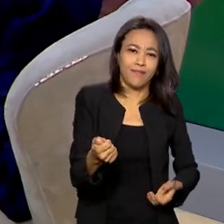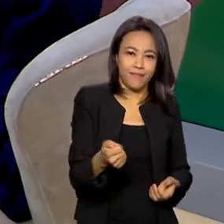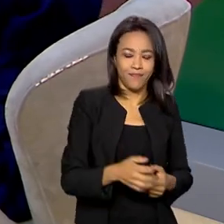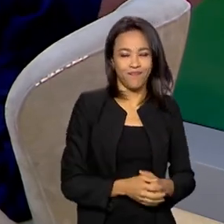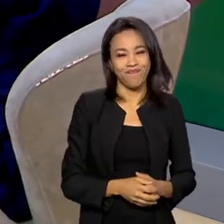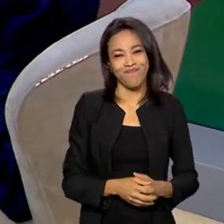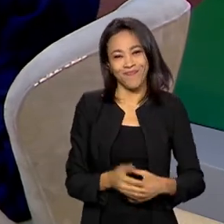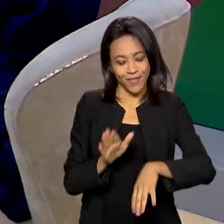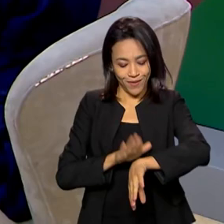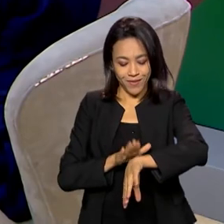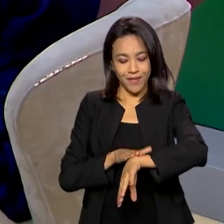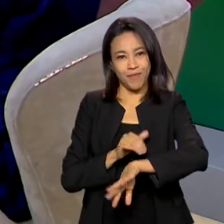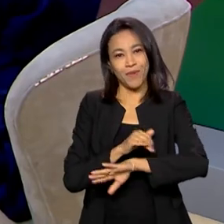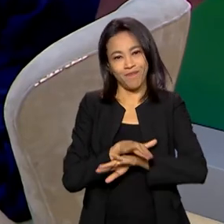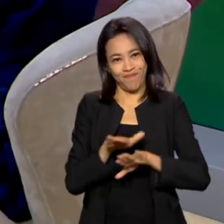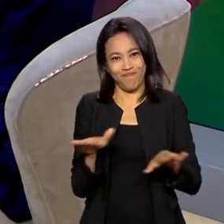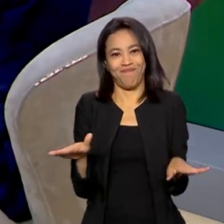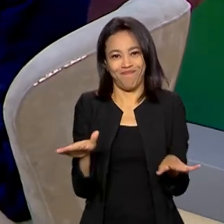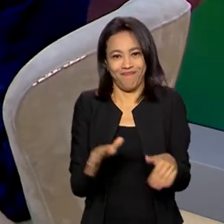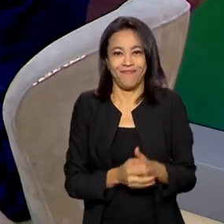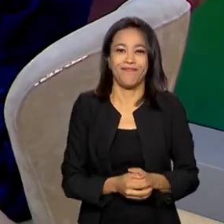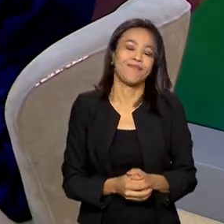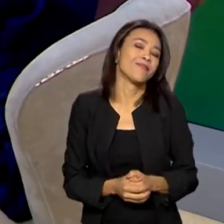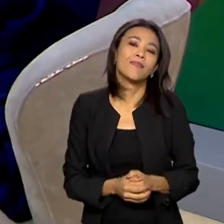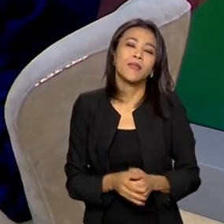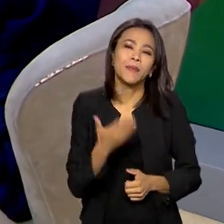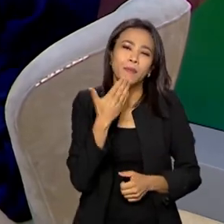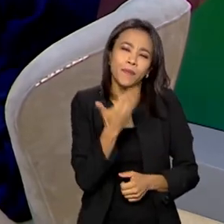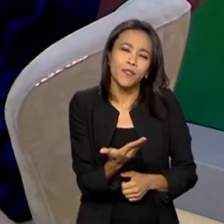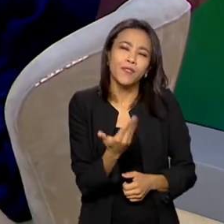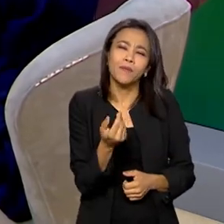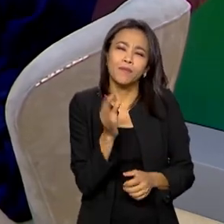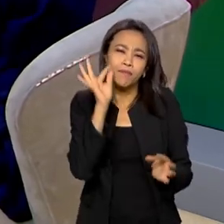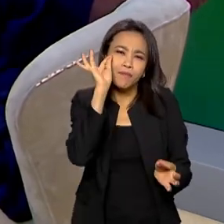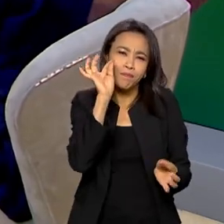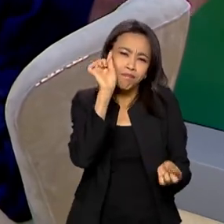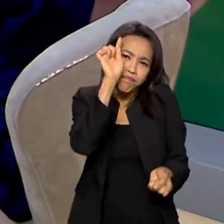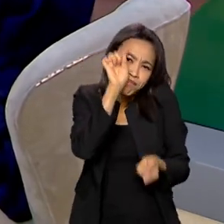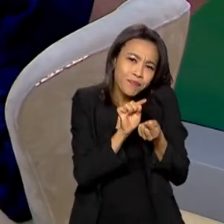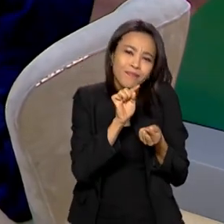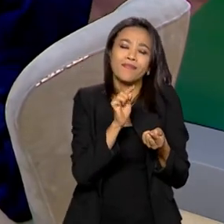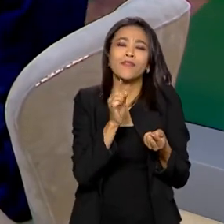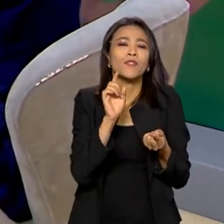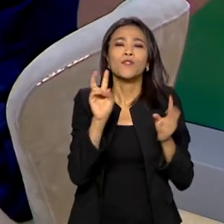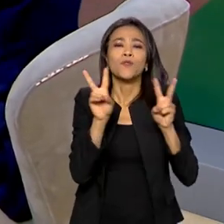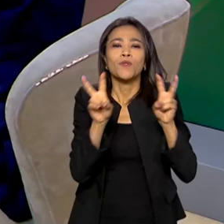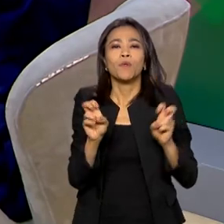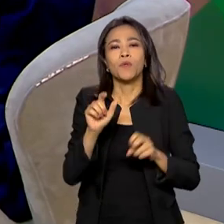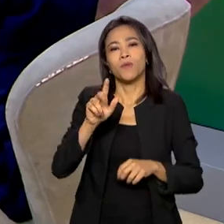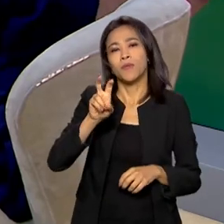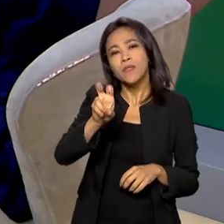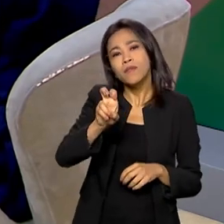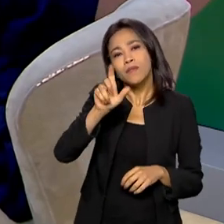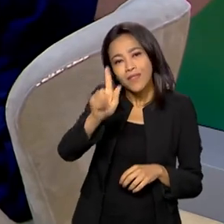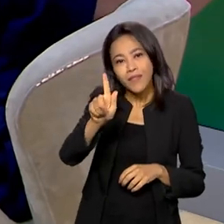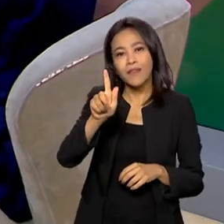Secretário, o nosso tempo está acabando mas eu vou pedir um breve comentário do senhor sobre o 5G entrando